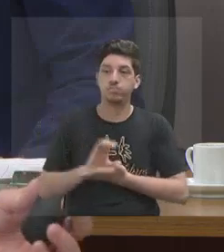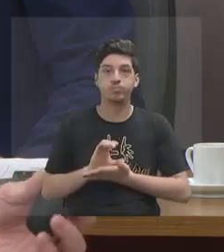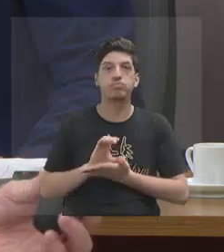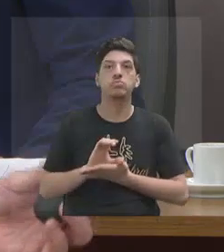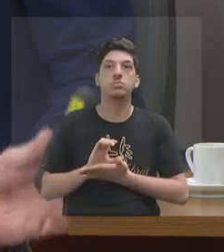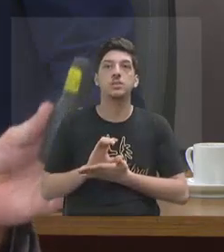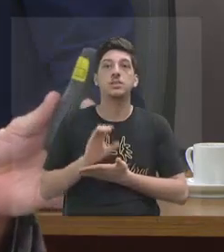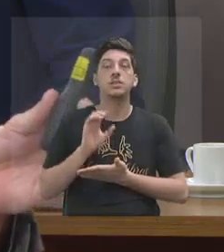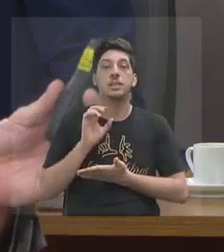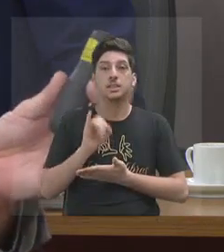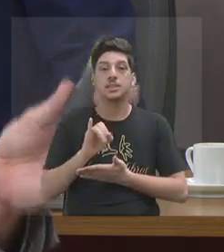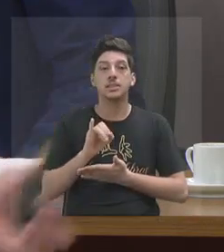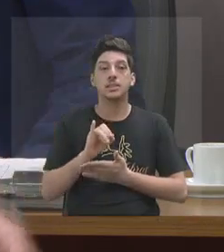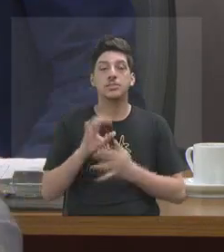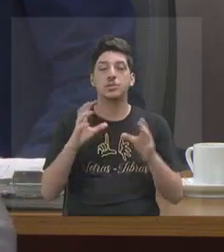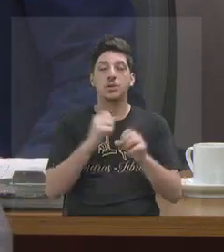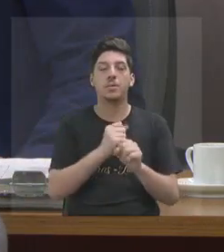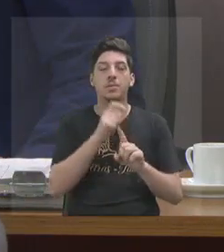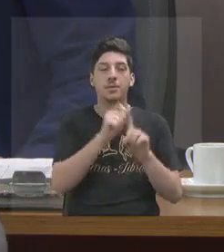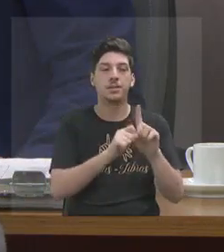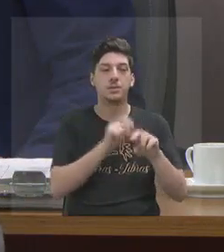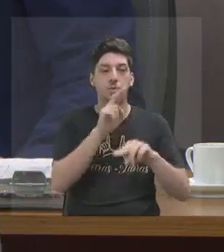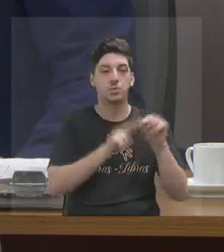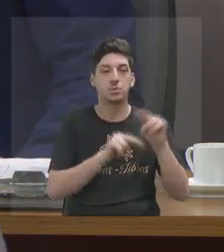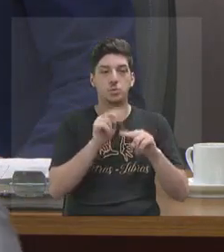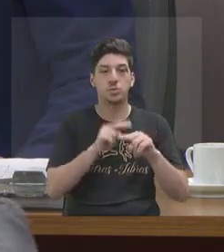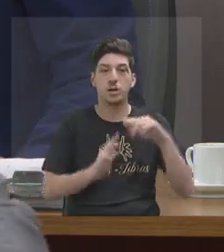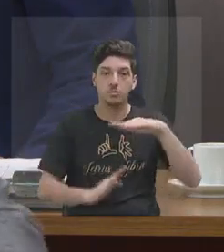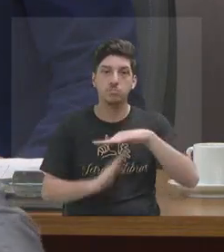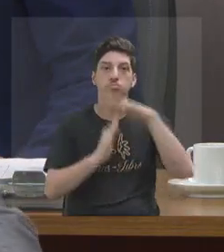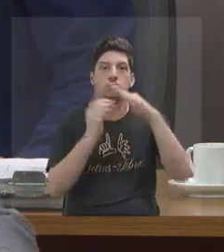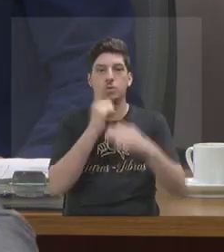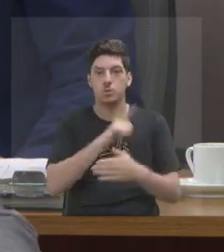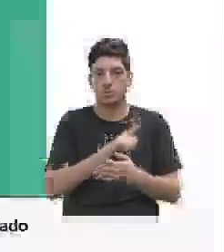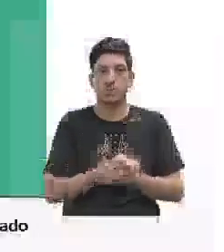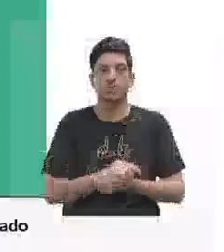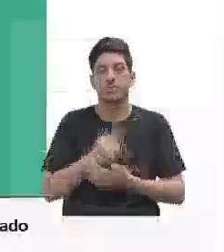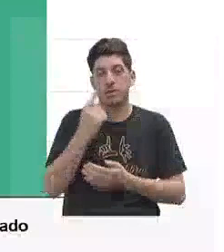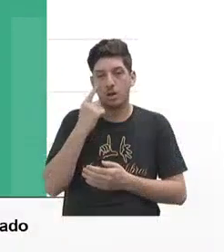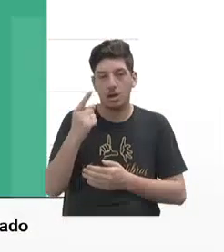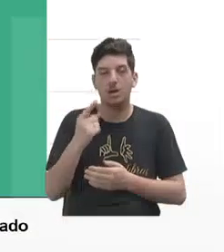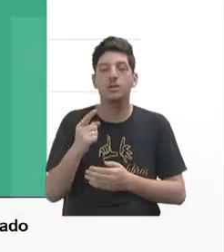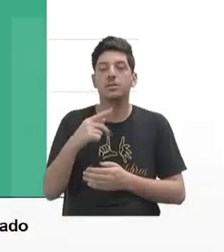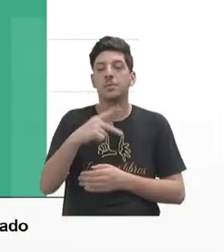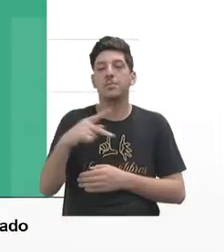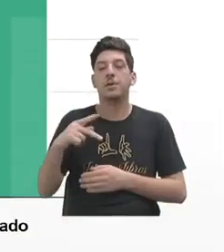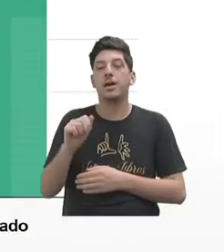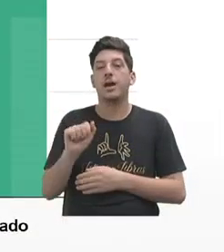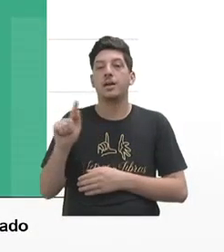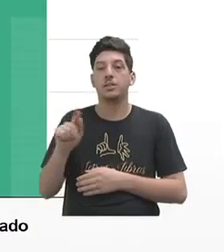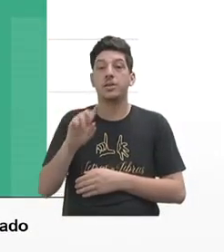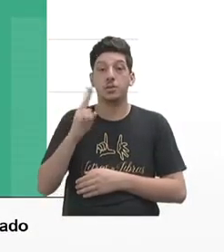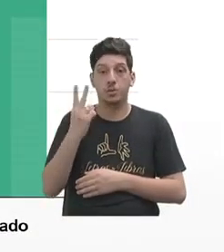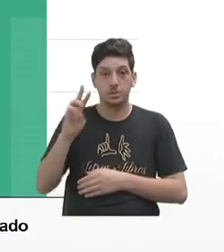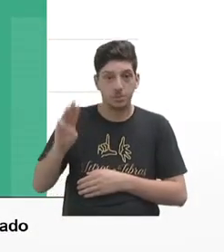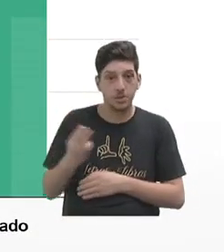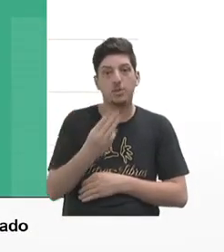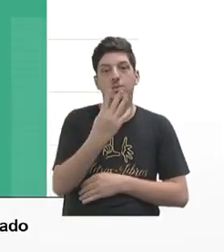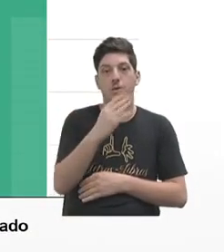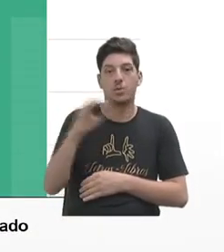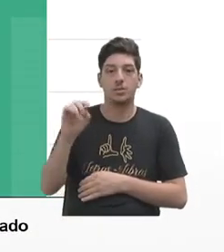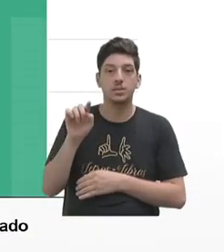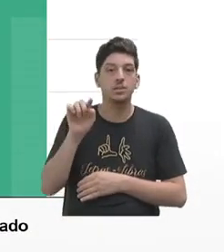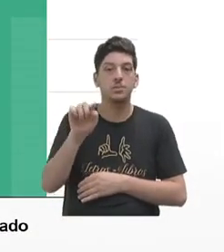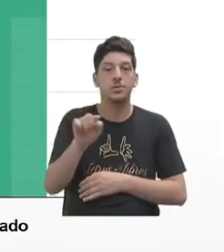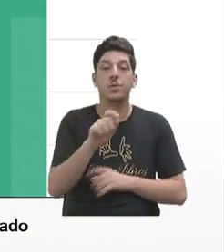contando... Vai contar junho, a gente já vai bater o valor, Laura. Ele é o previsto no PPAG, 2,4 A gente já, em maio, já